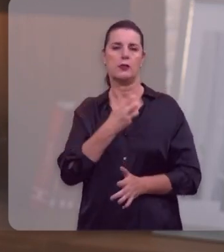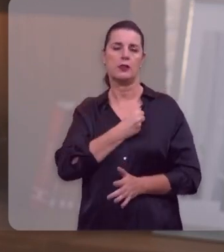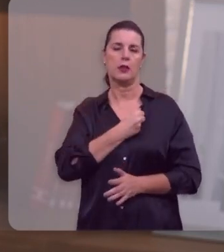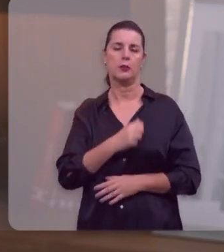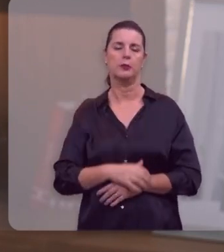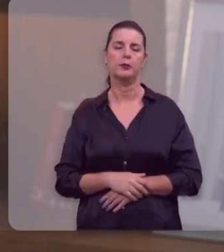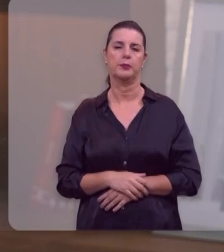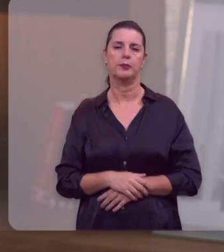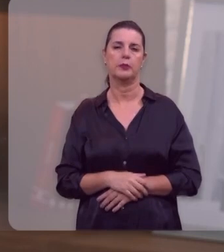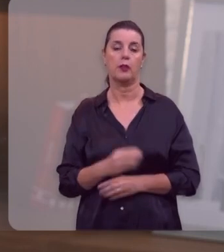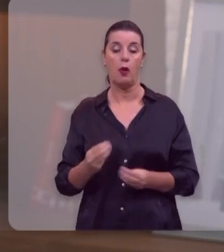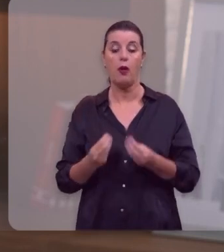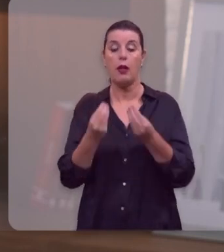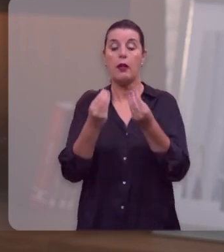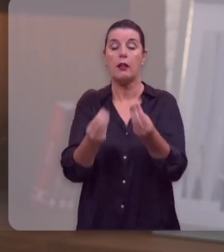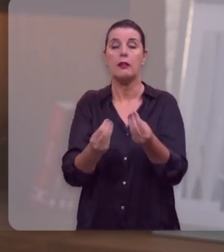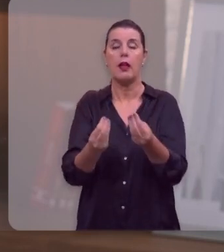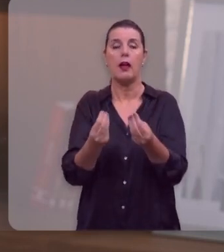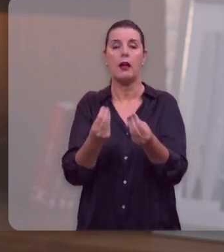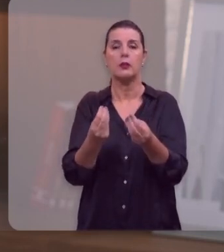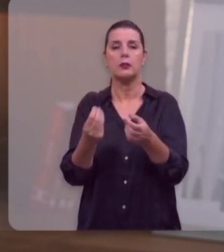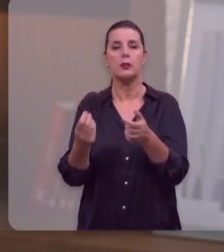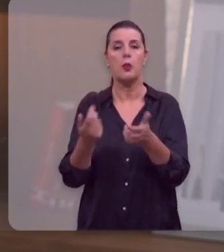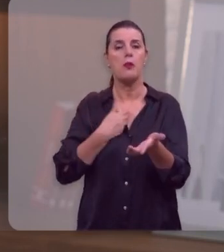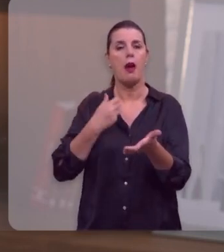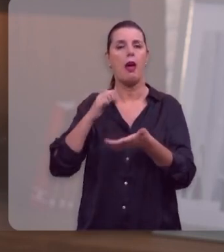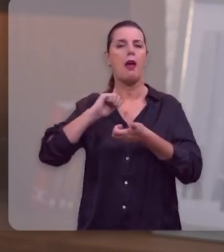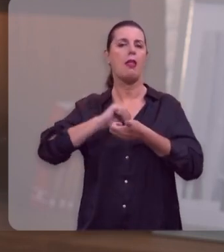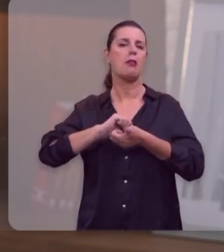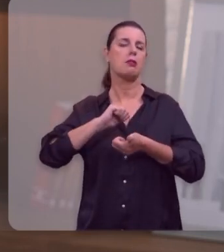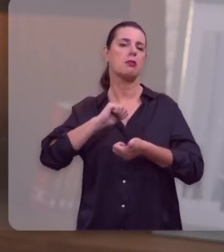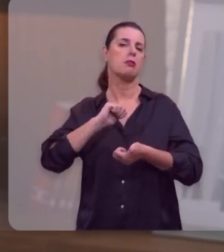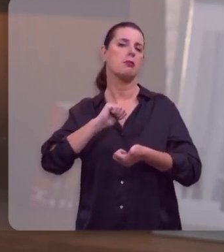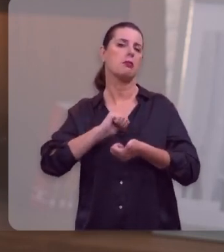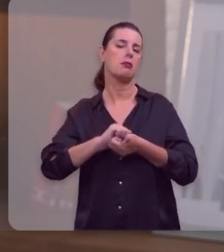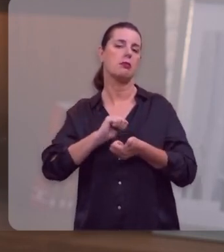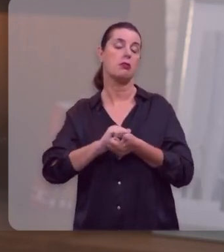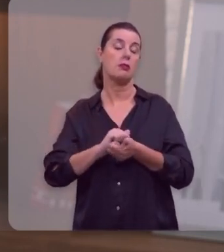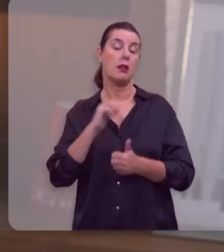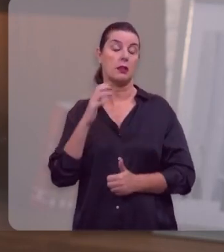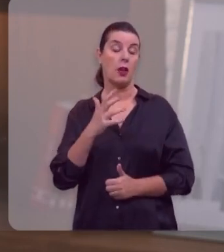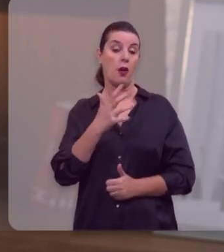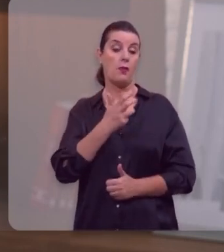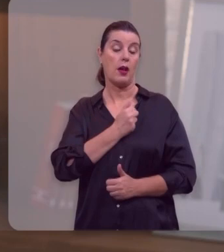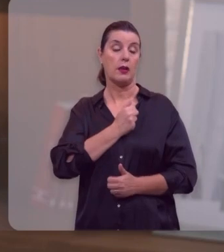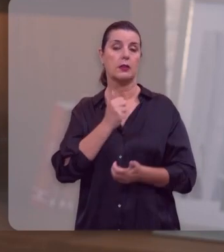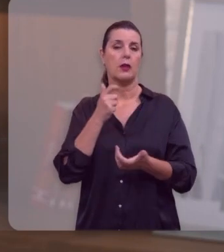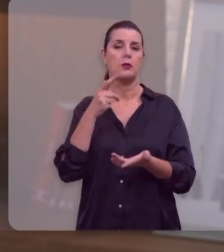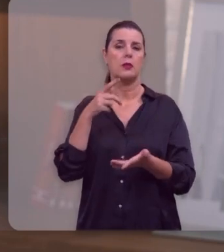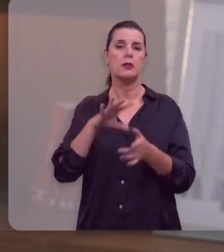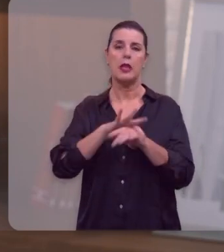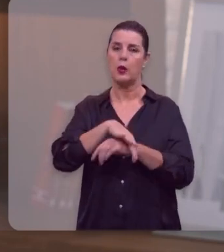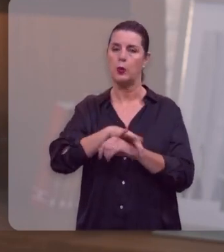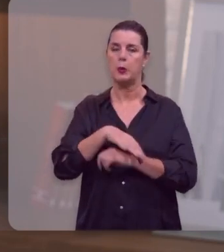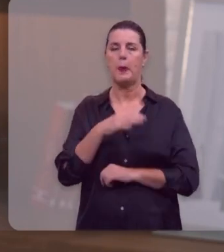e nos foi dado como penhor, como garantia de que esta salvação nos é assegurada.